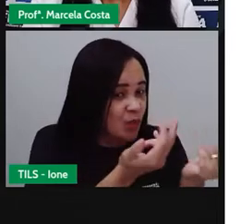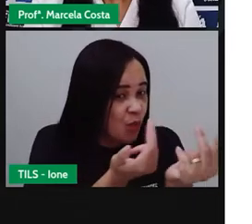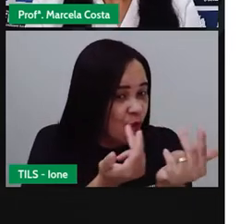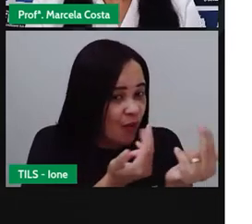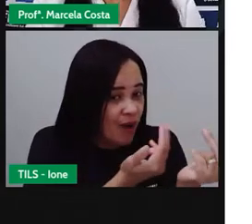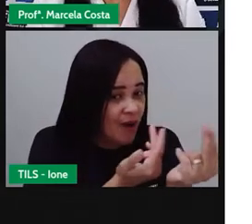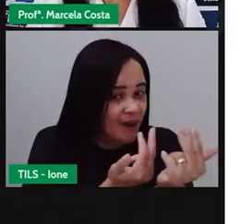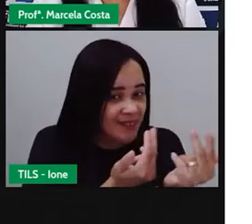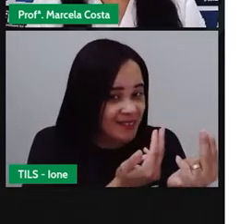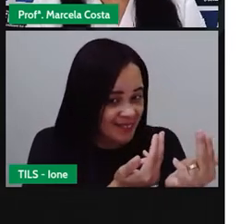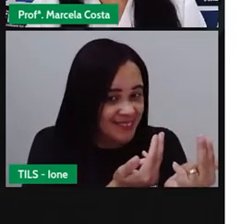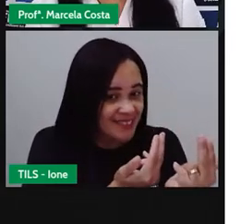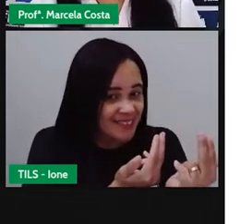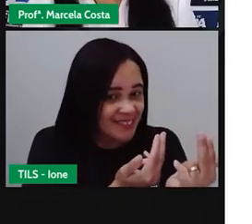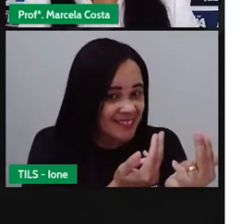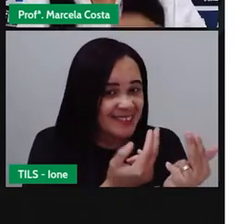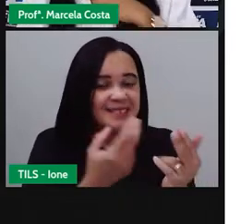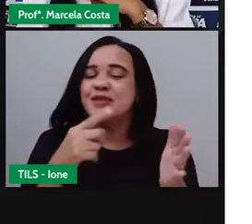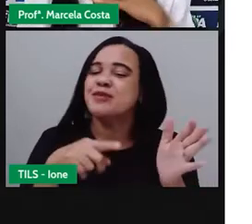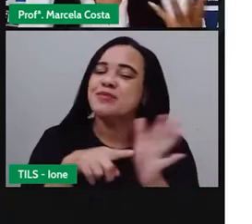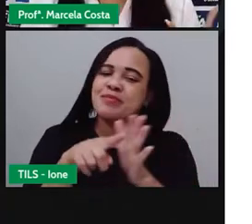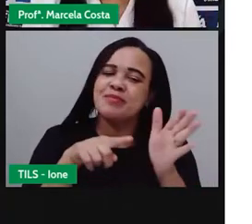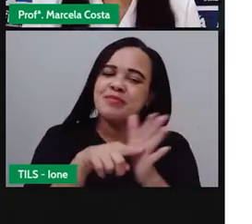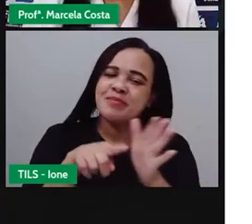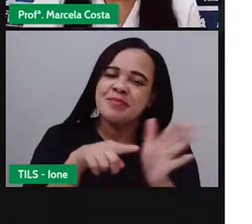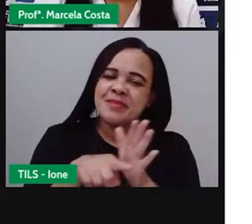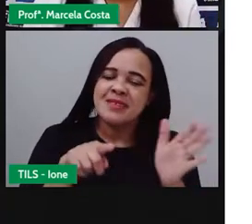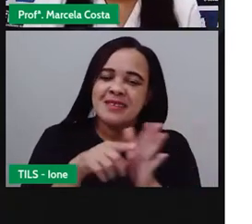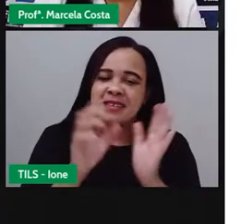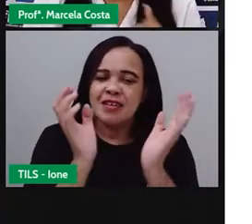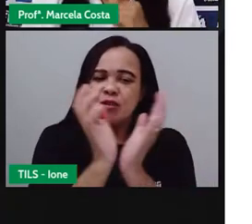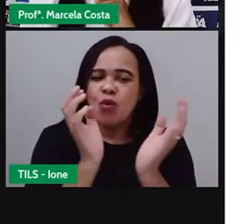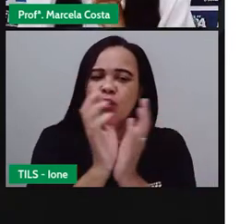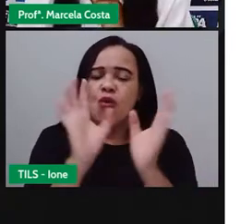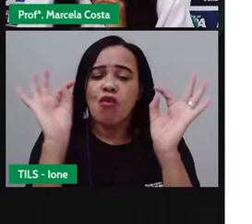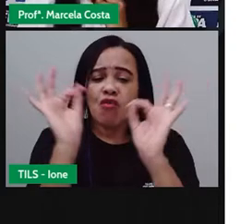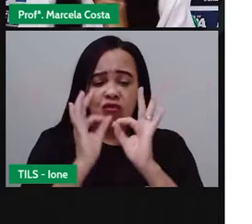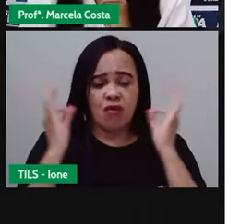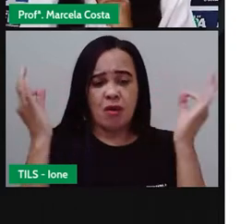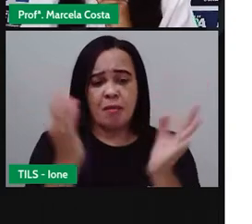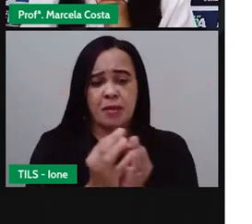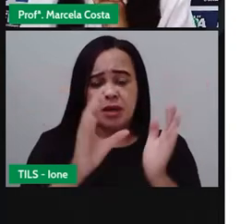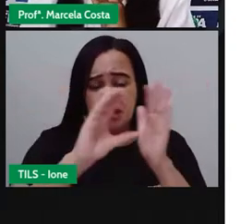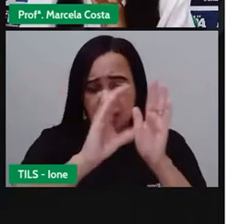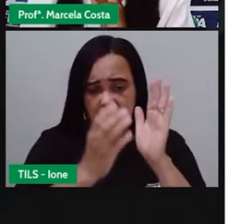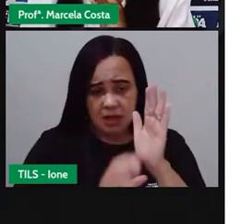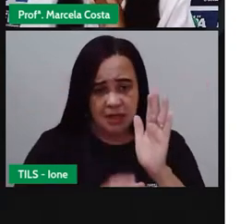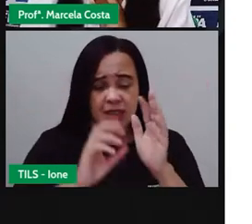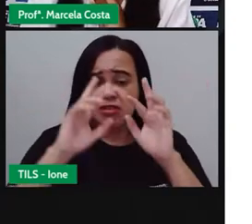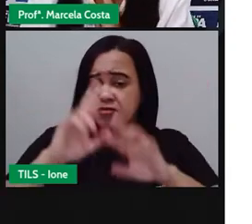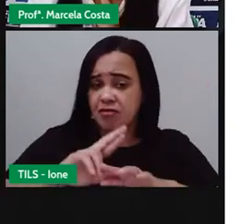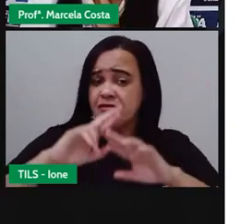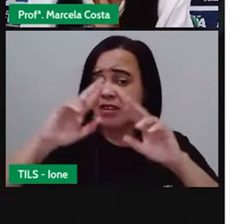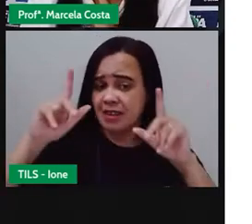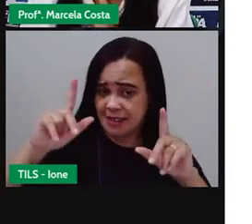Então, gente pode perguntar, membros da mesma família possuem características diferentes?